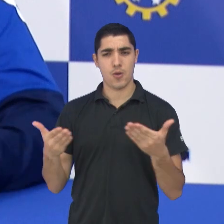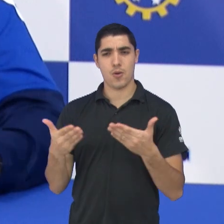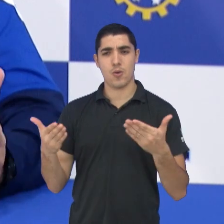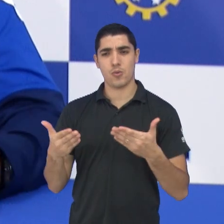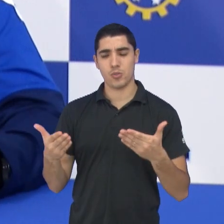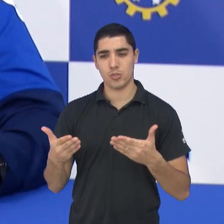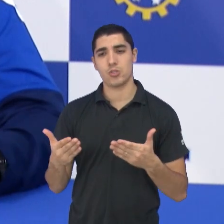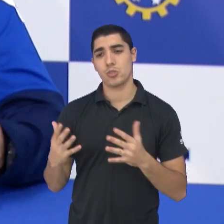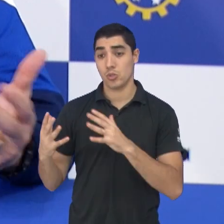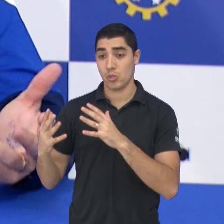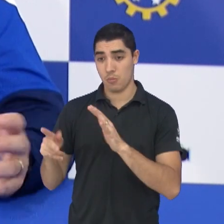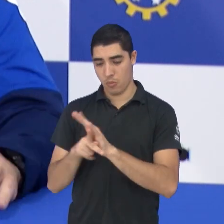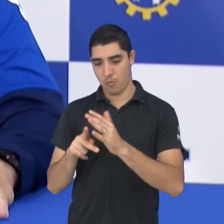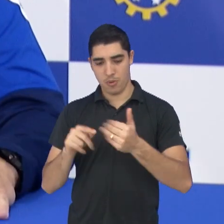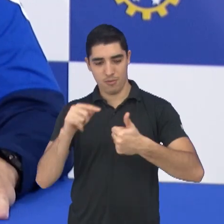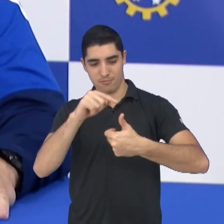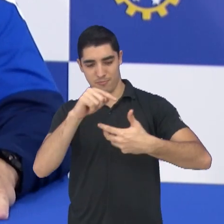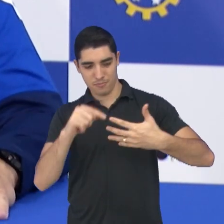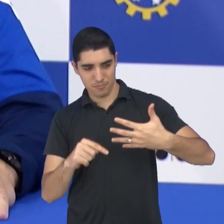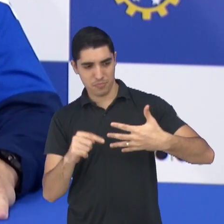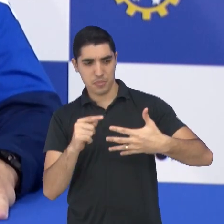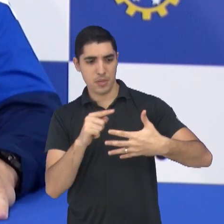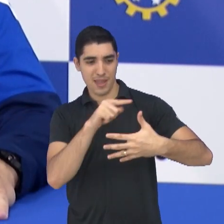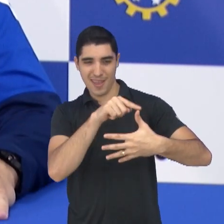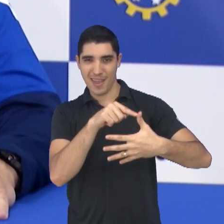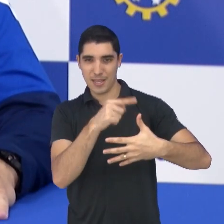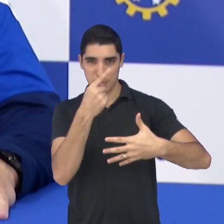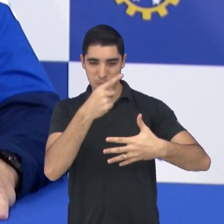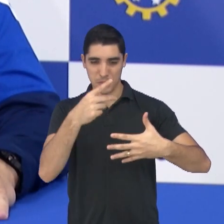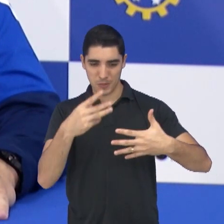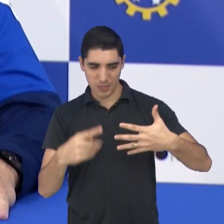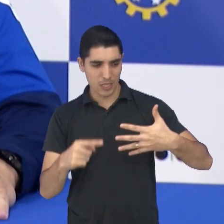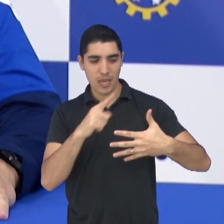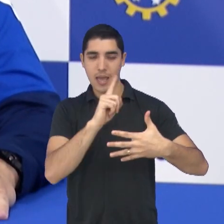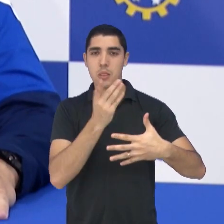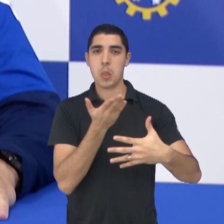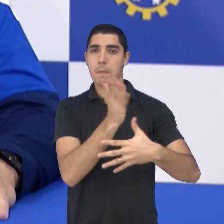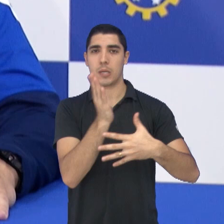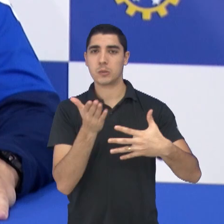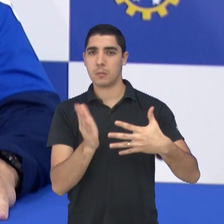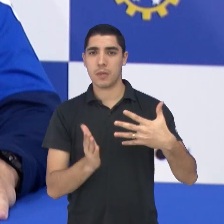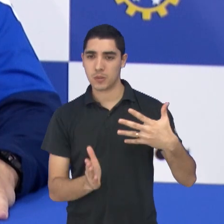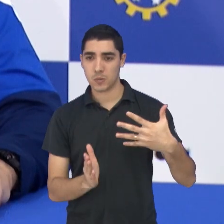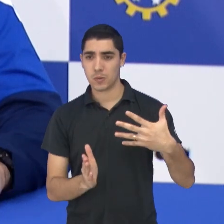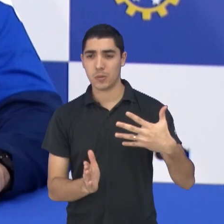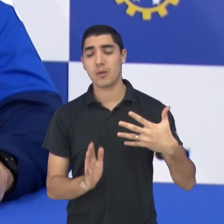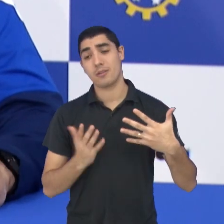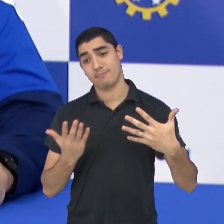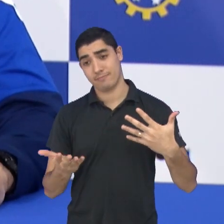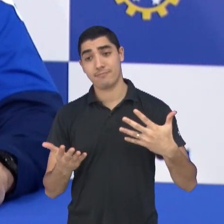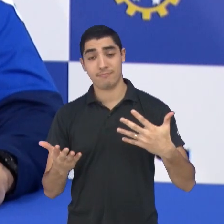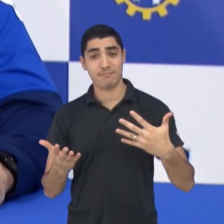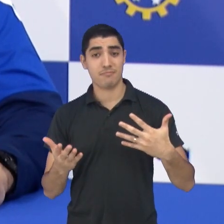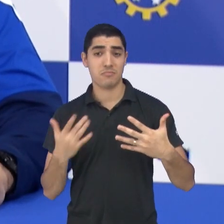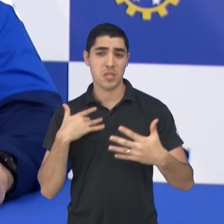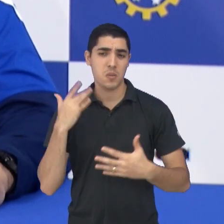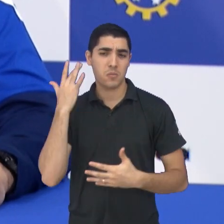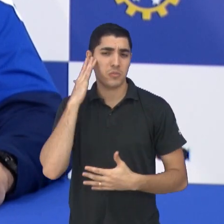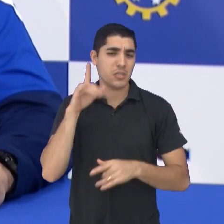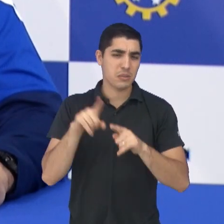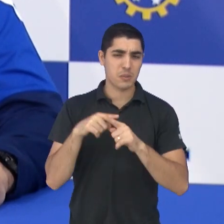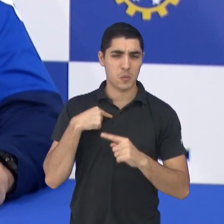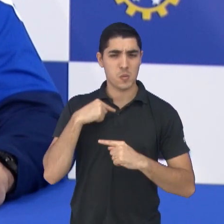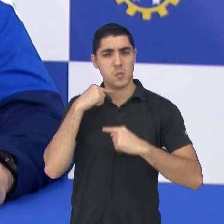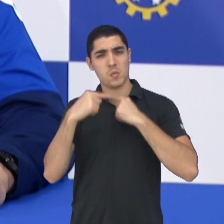lá de baixo, nenhum de cima passou. E, não sei, a fórmula de disputa também fica um pouco em